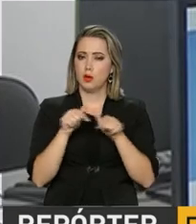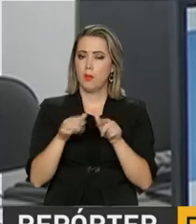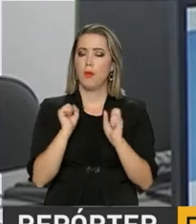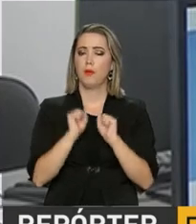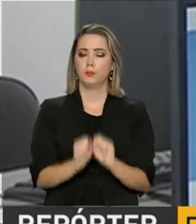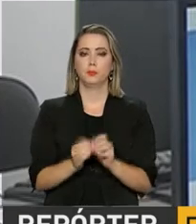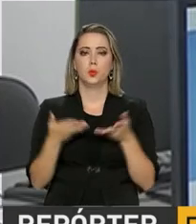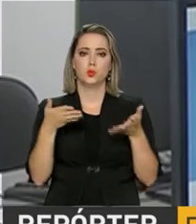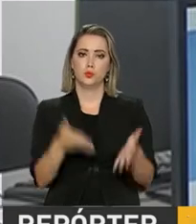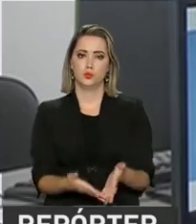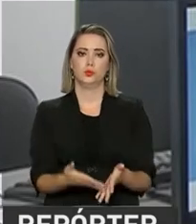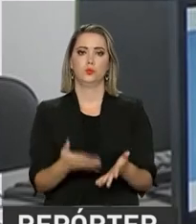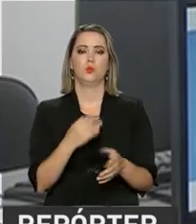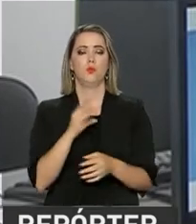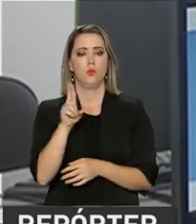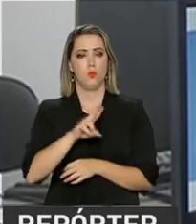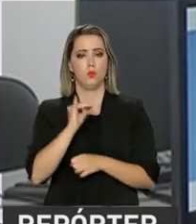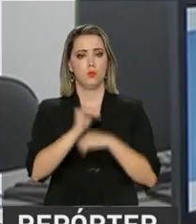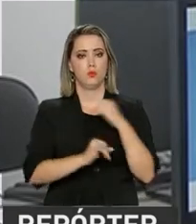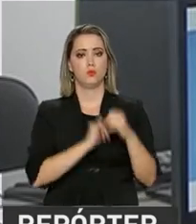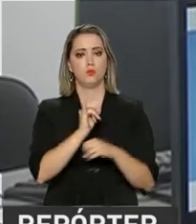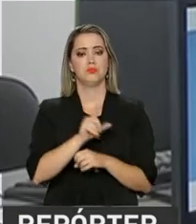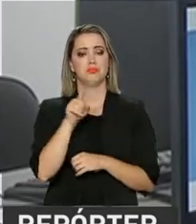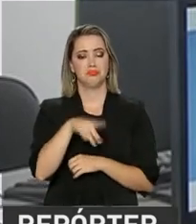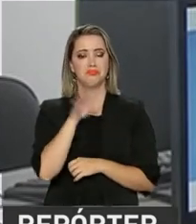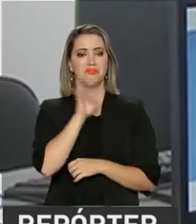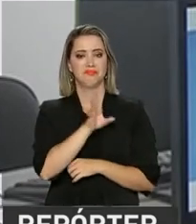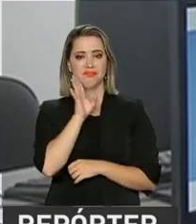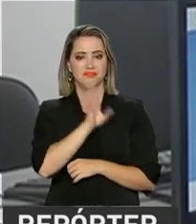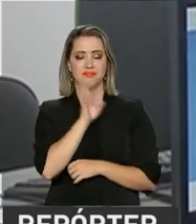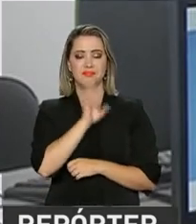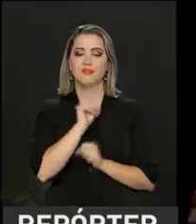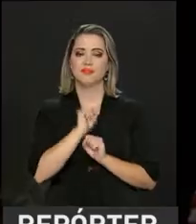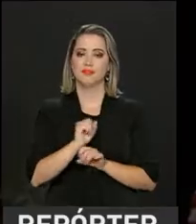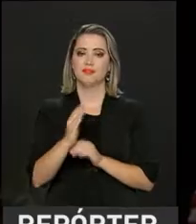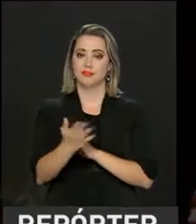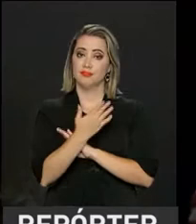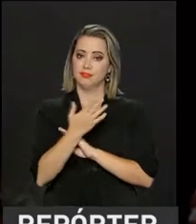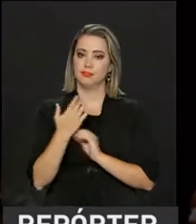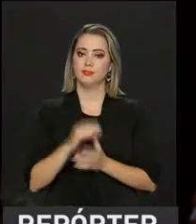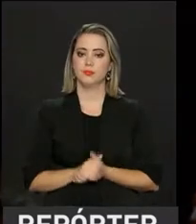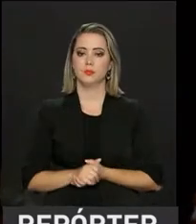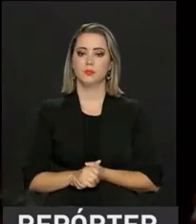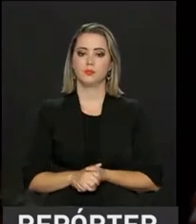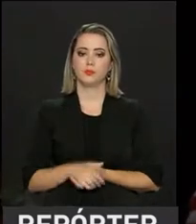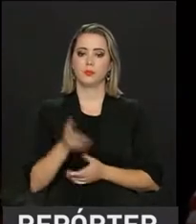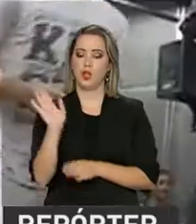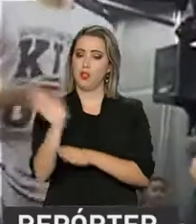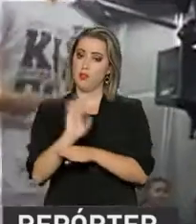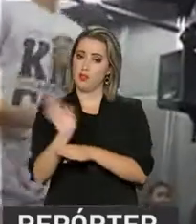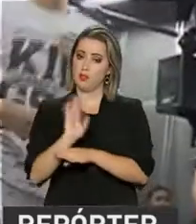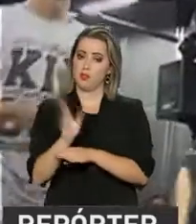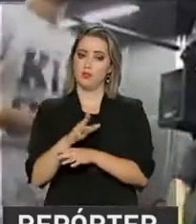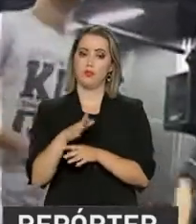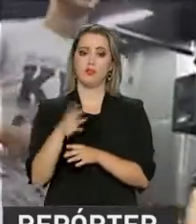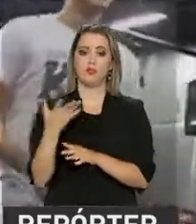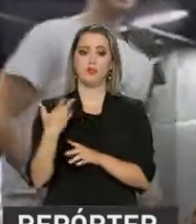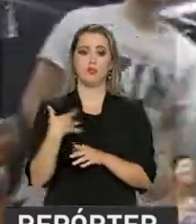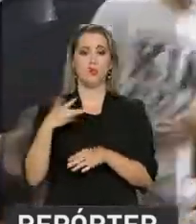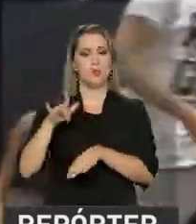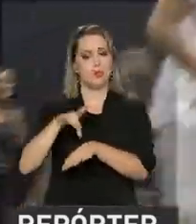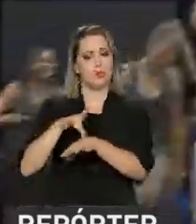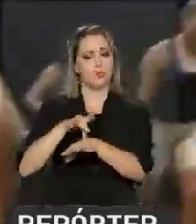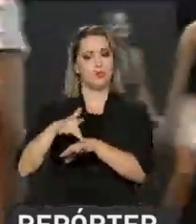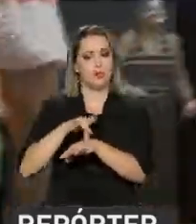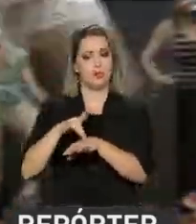é um lugar que você pode estar vindo, É um ambiente legal, um ambiente que pode te ajudar bastante. Ainda tem sessão de cinema e aulas de dança, de